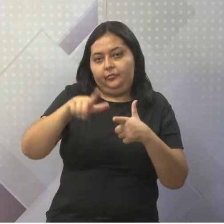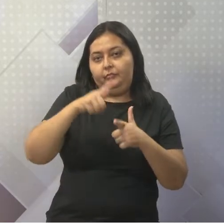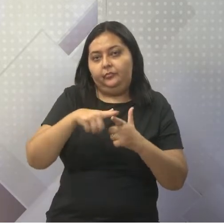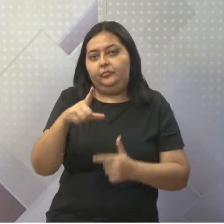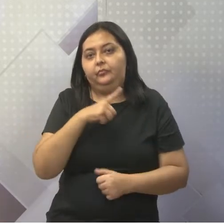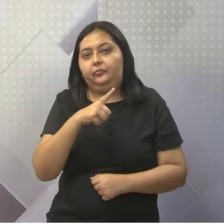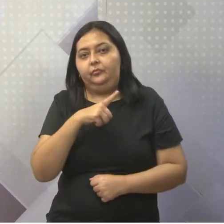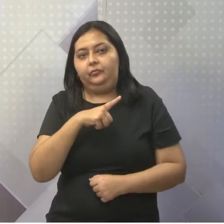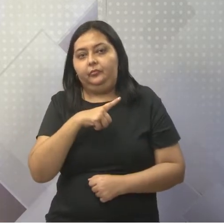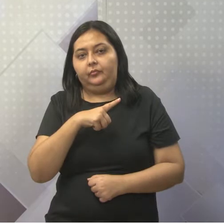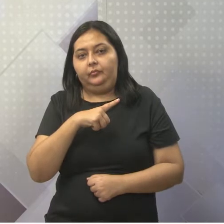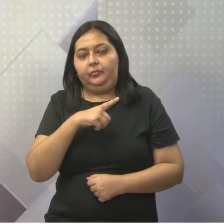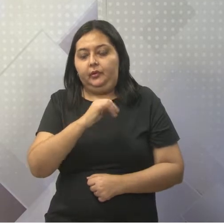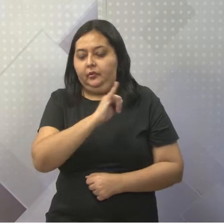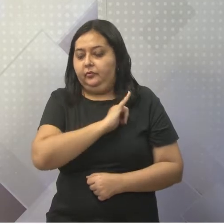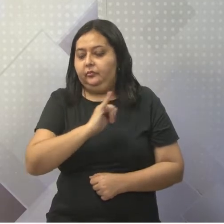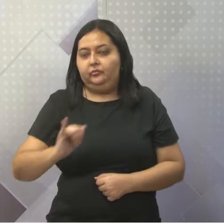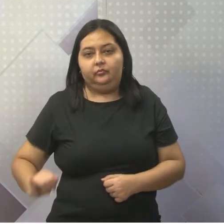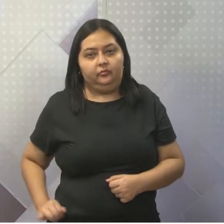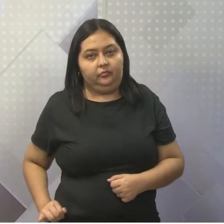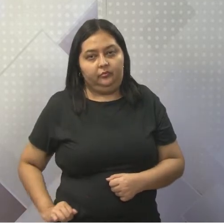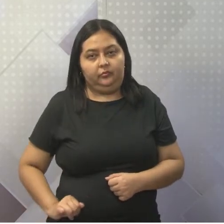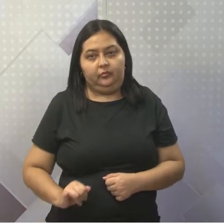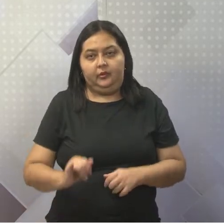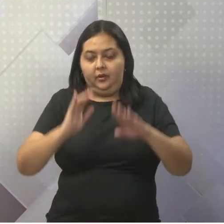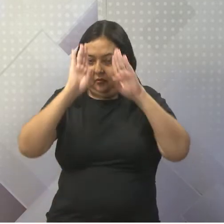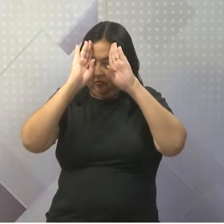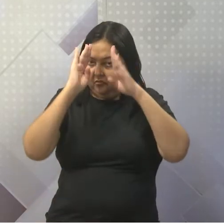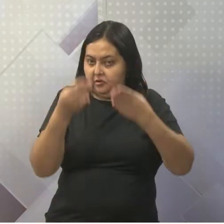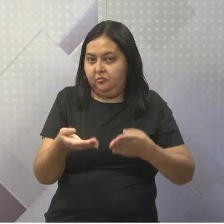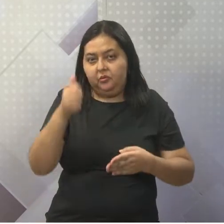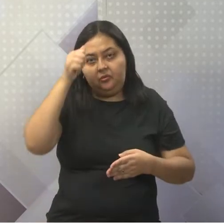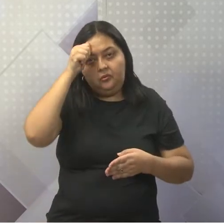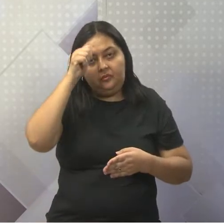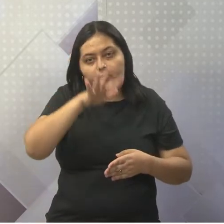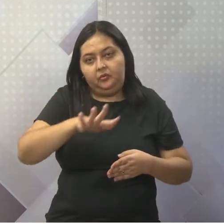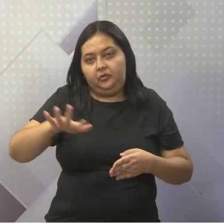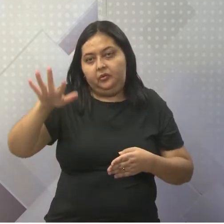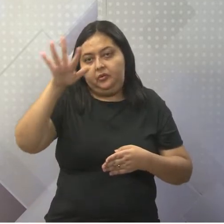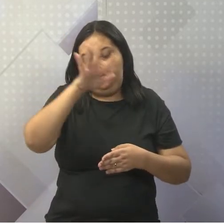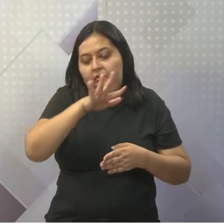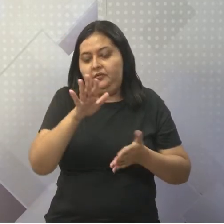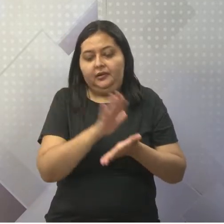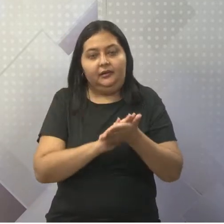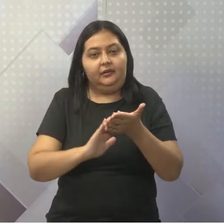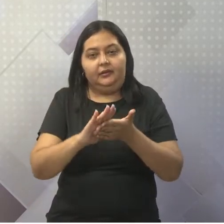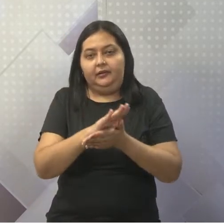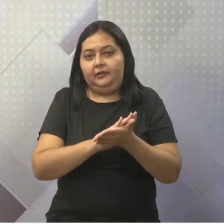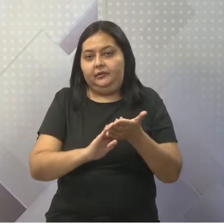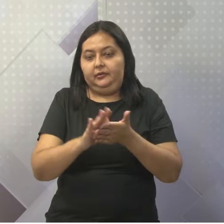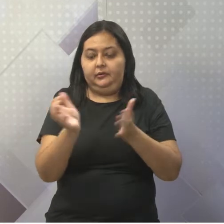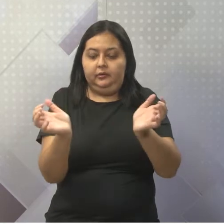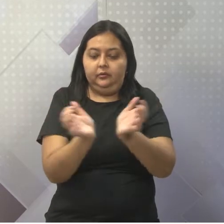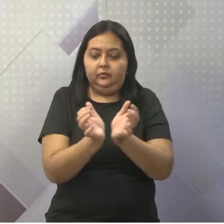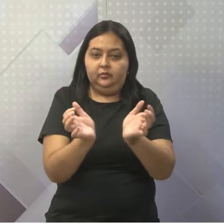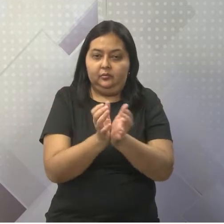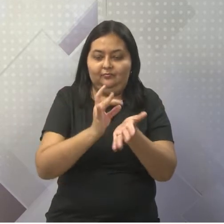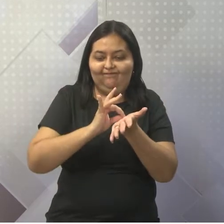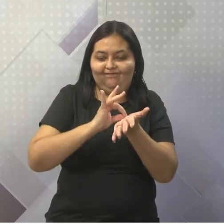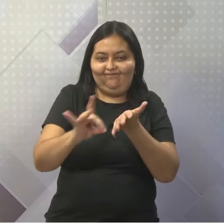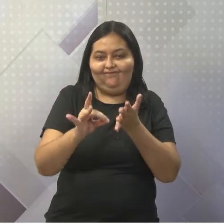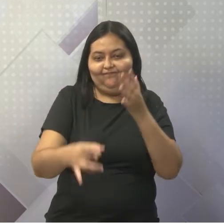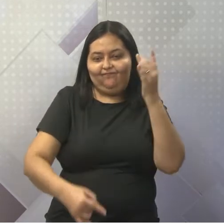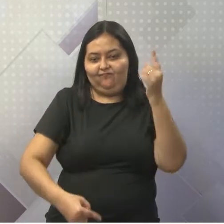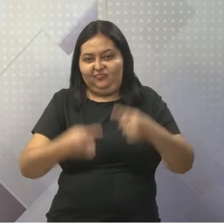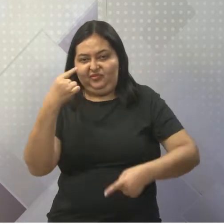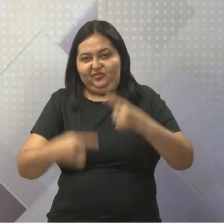durante o imperialismo não respeitou as populações nativas, nem muito menos os grupos rivais, que ficaram